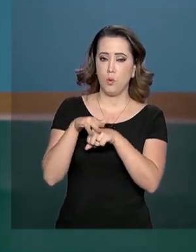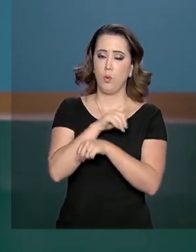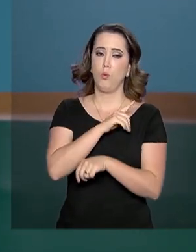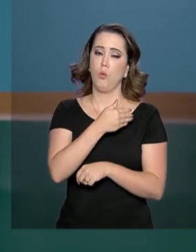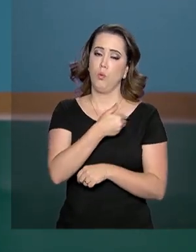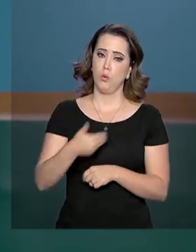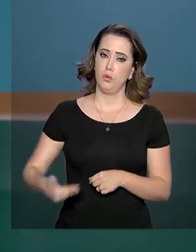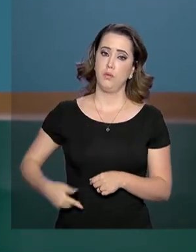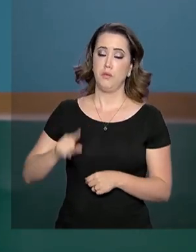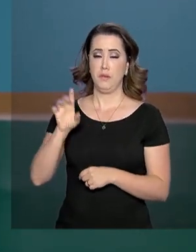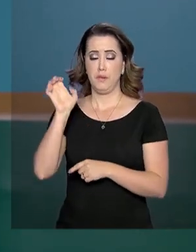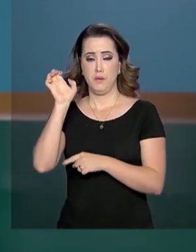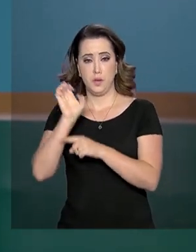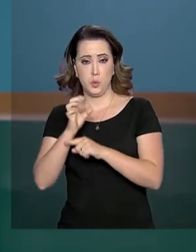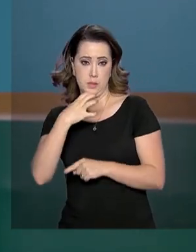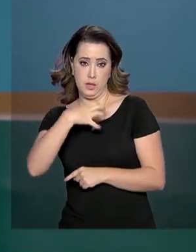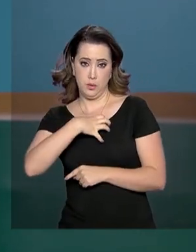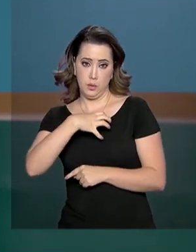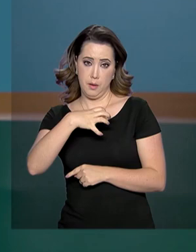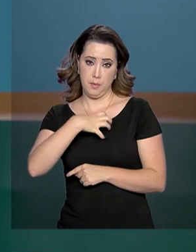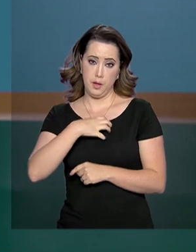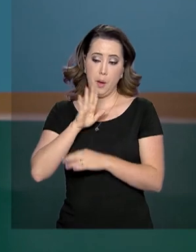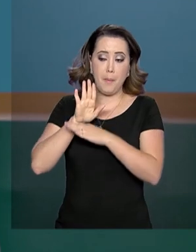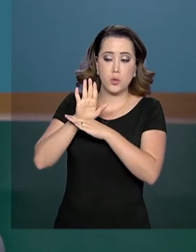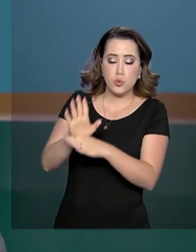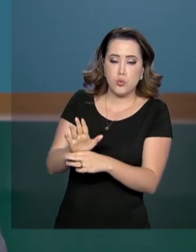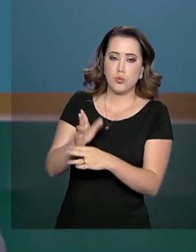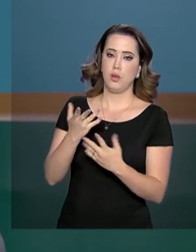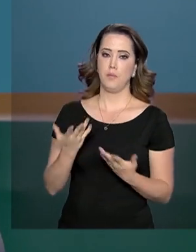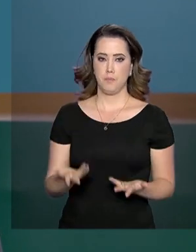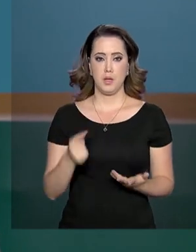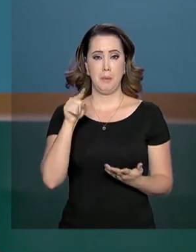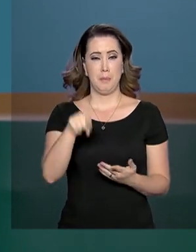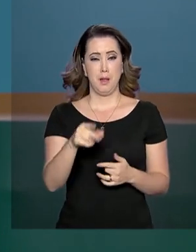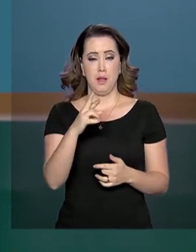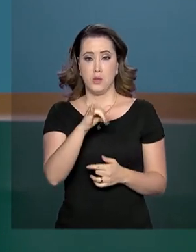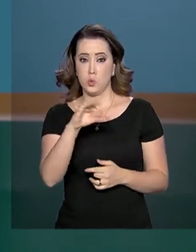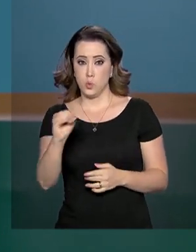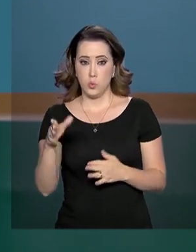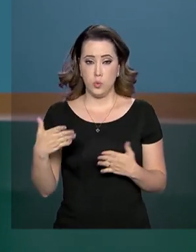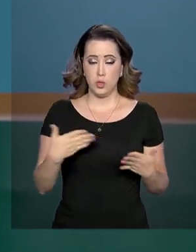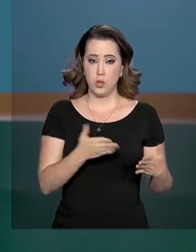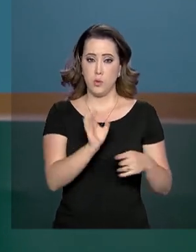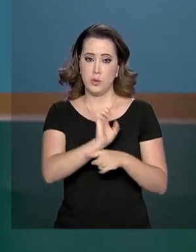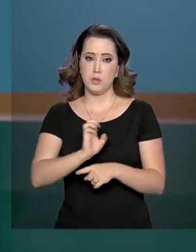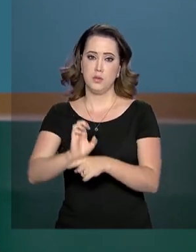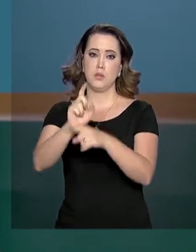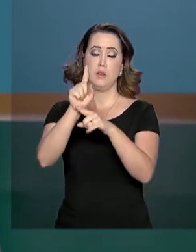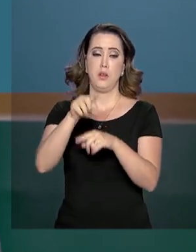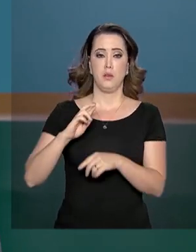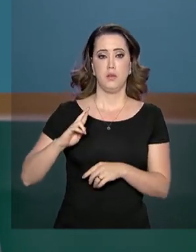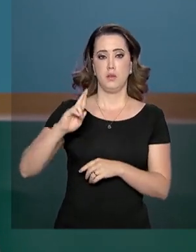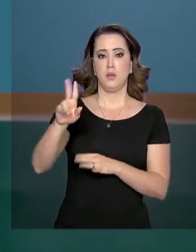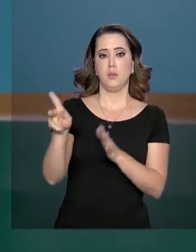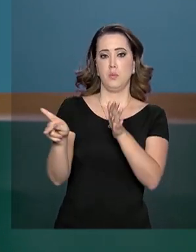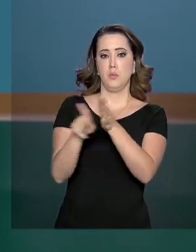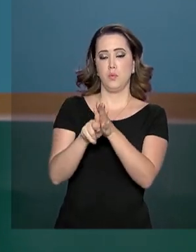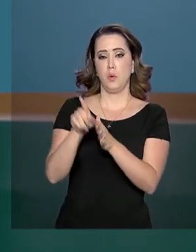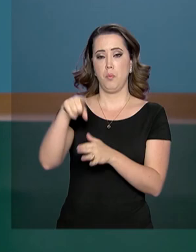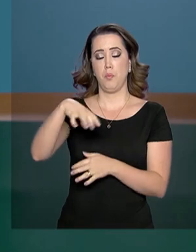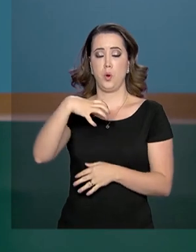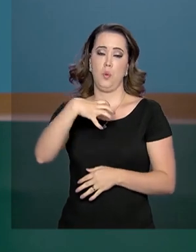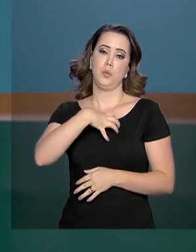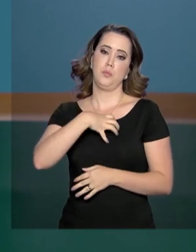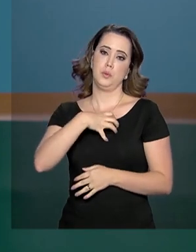apoio da União. Como a barragem está localizada em Rio Estadual, a fiscalização da estrutura é de responsabilidade do